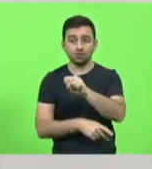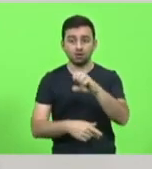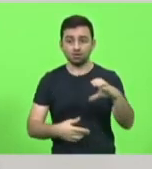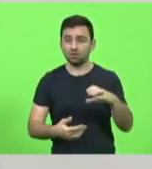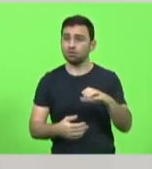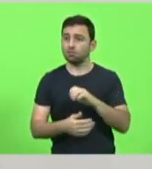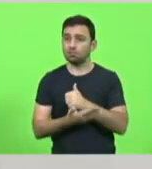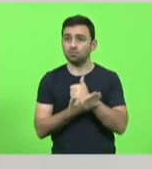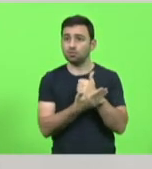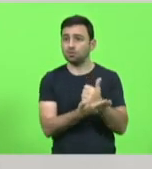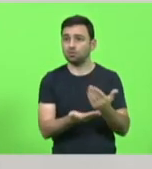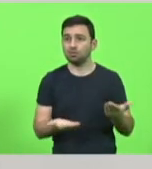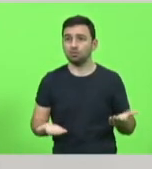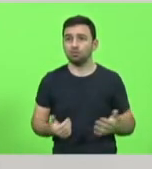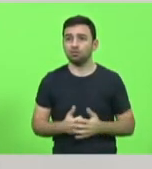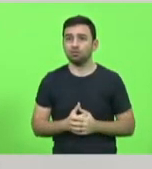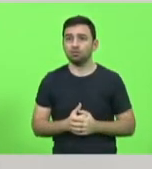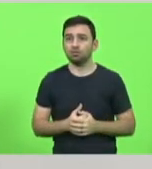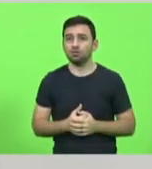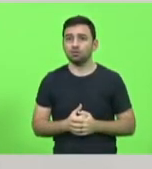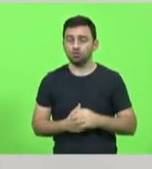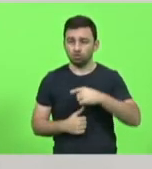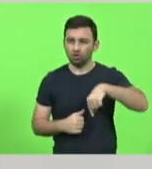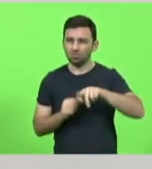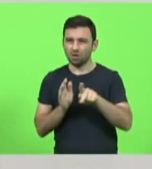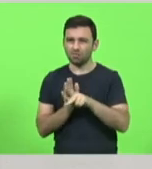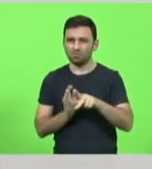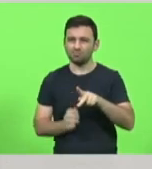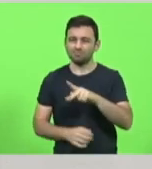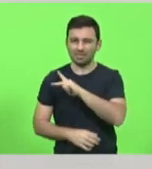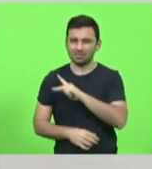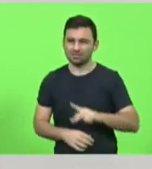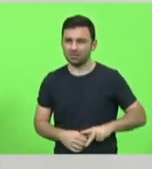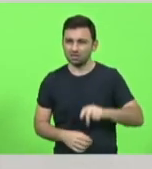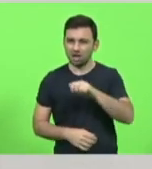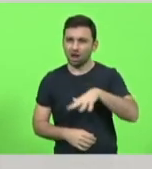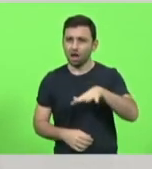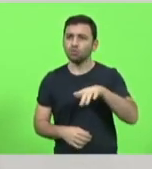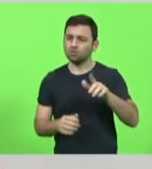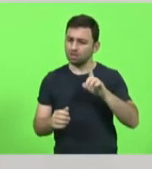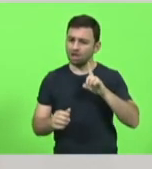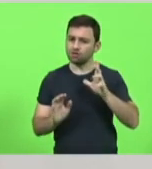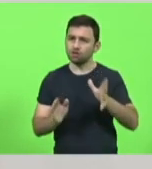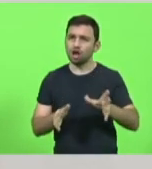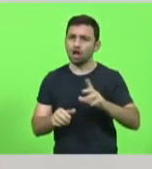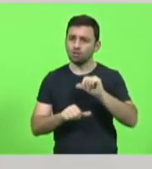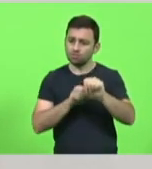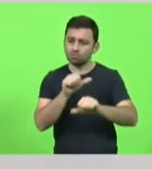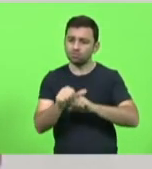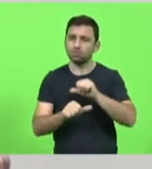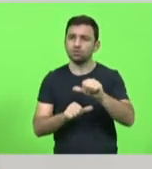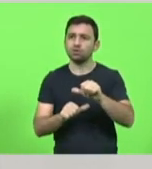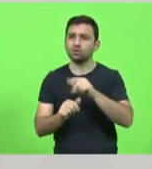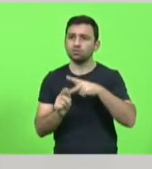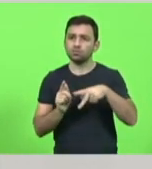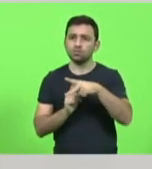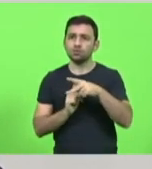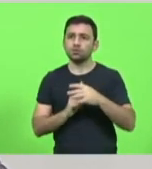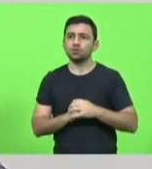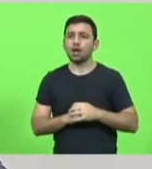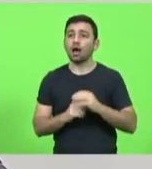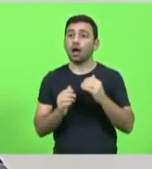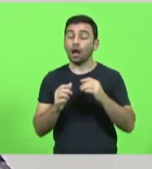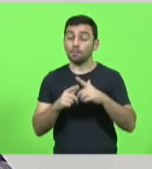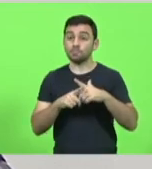Eu repito, nós, na Previdência Geral, já tivemos a reforma. Os municípios, a grande maioria estão